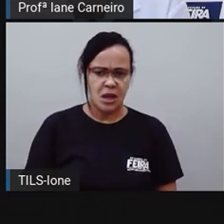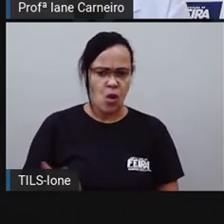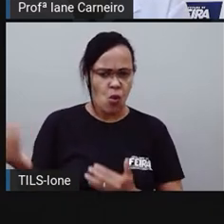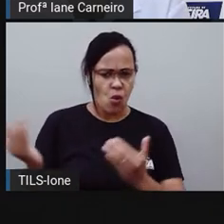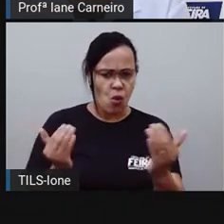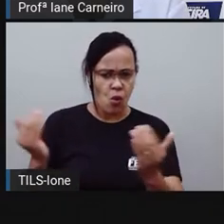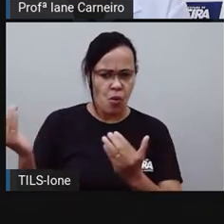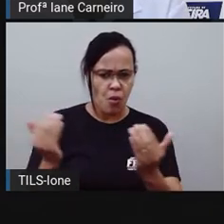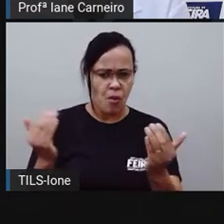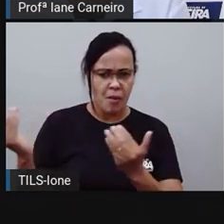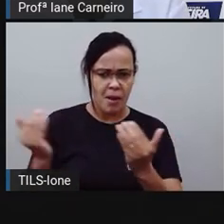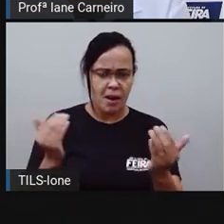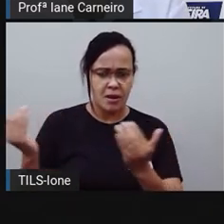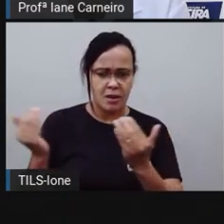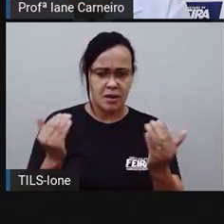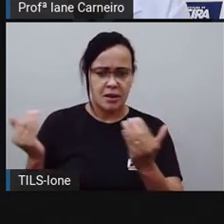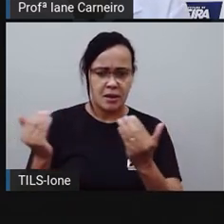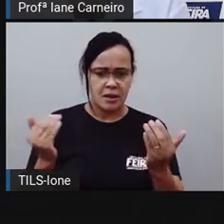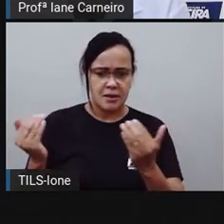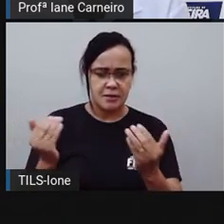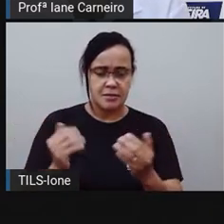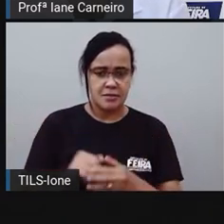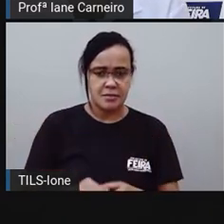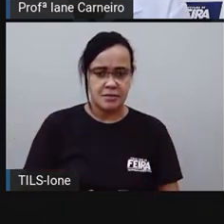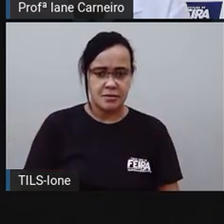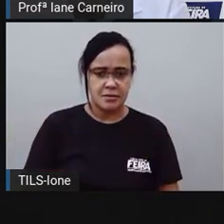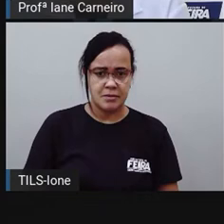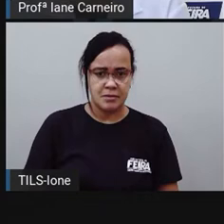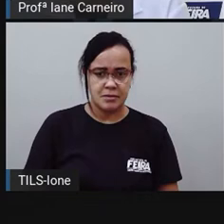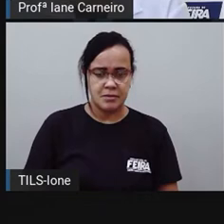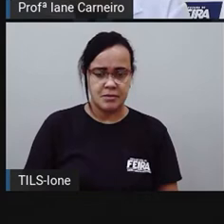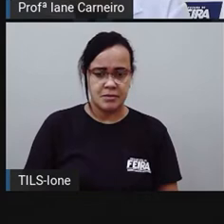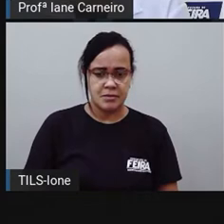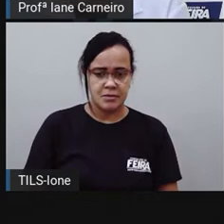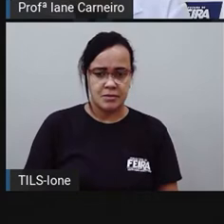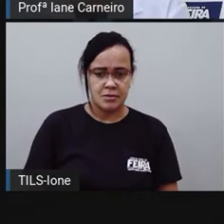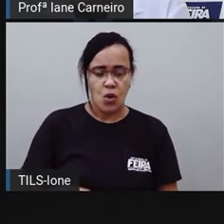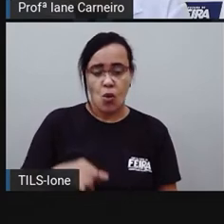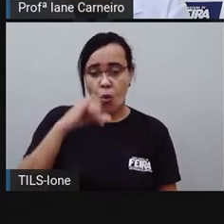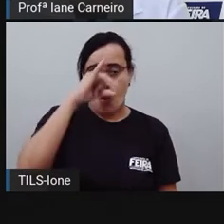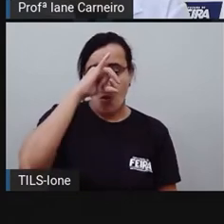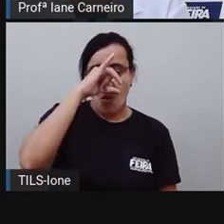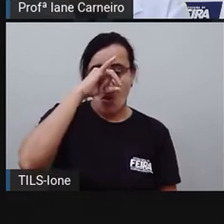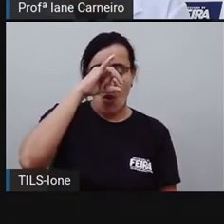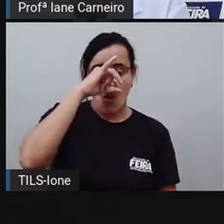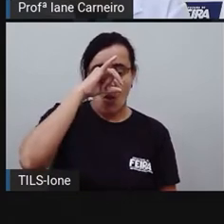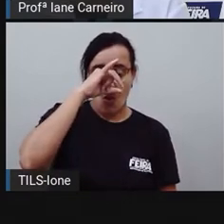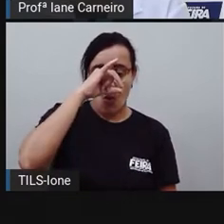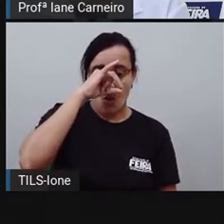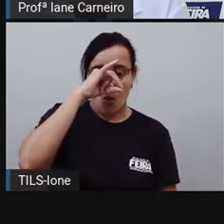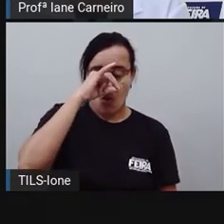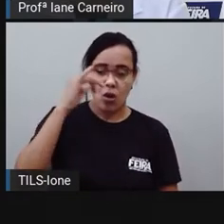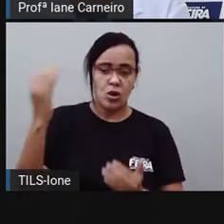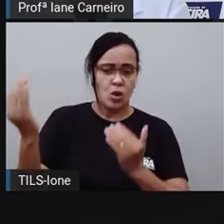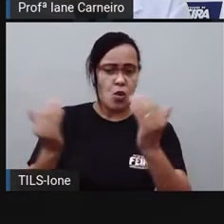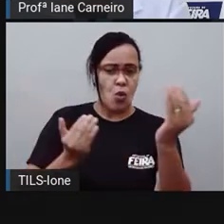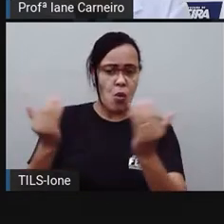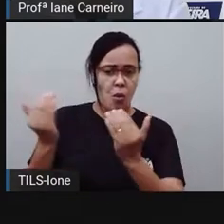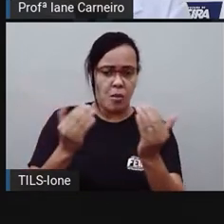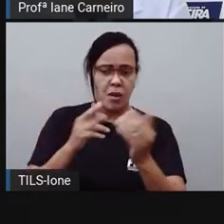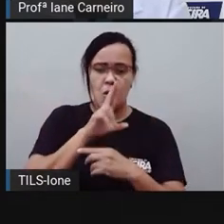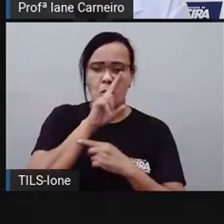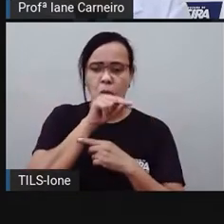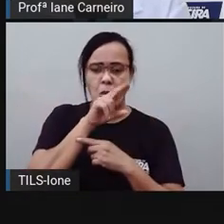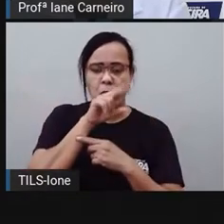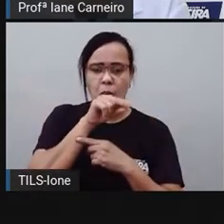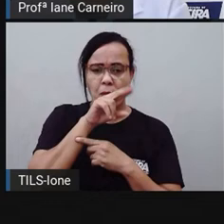Se eu fosse comparar o coelho. Eita, perdão, gente. O porco em relação ao pato. Qual